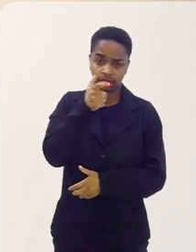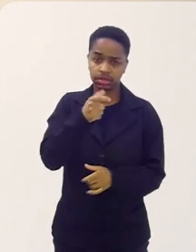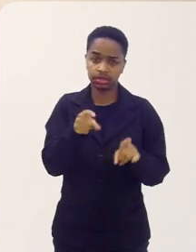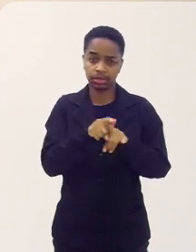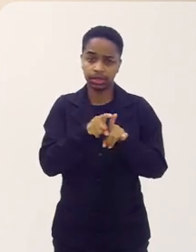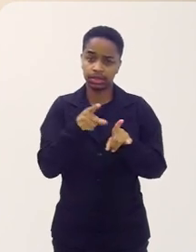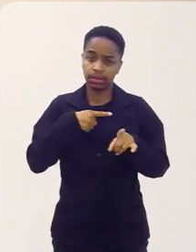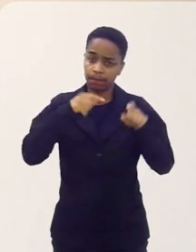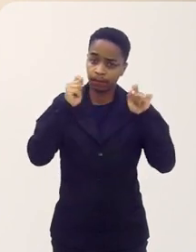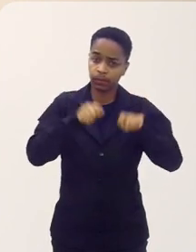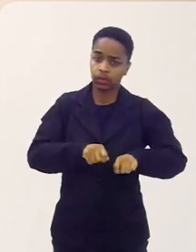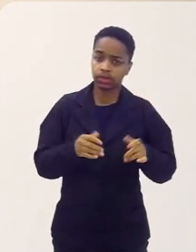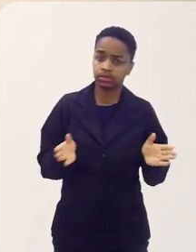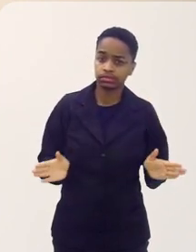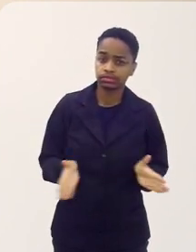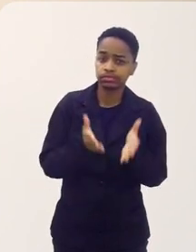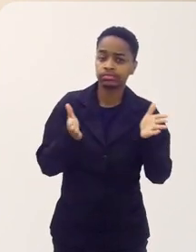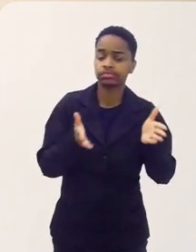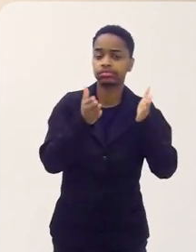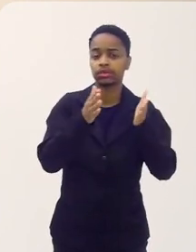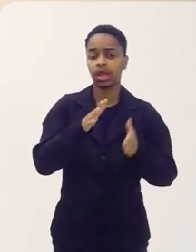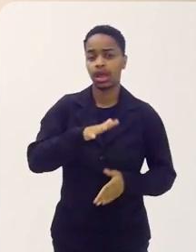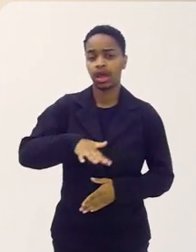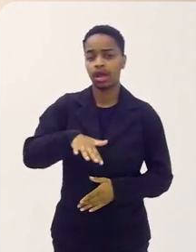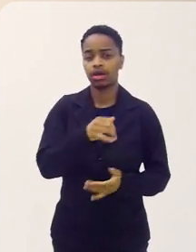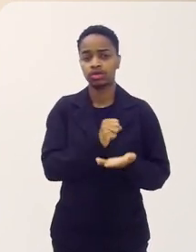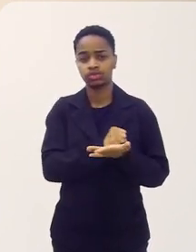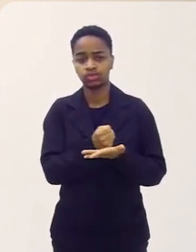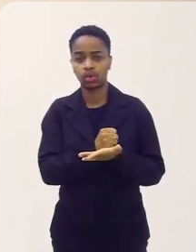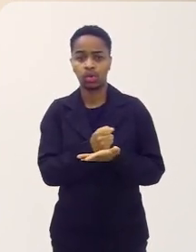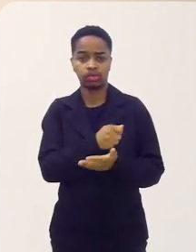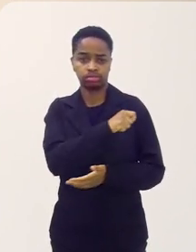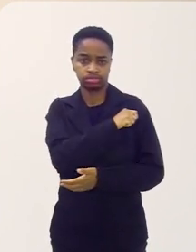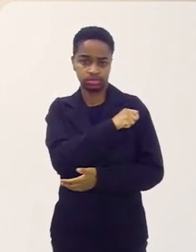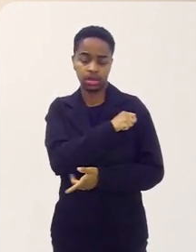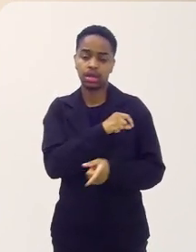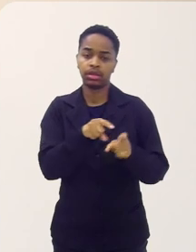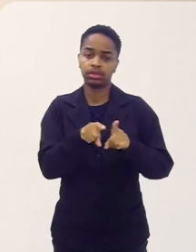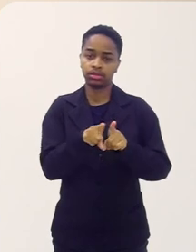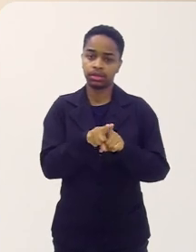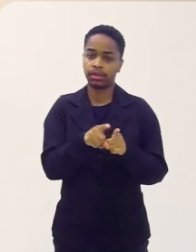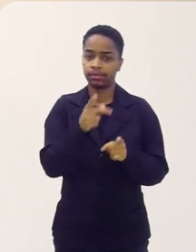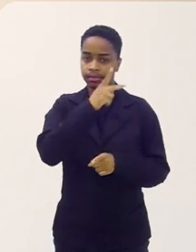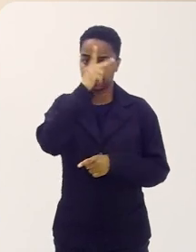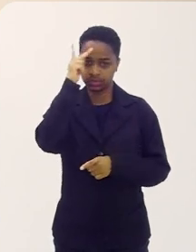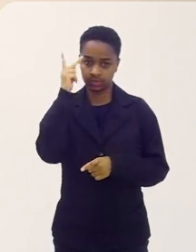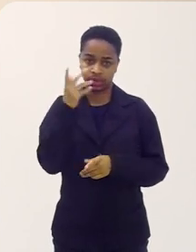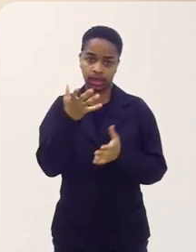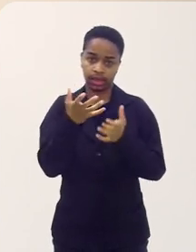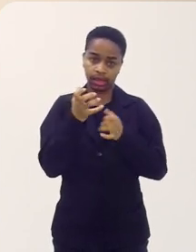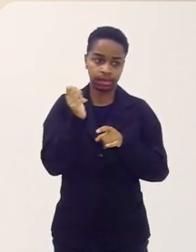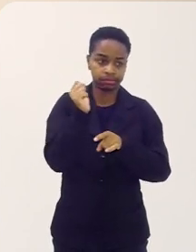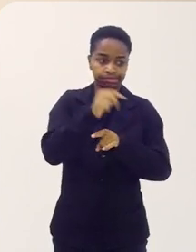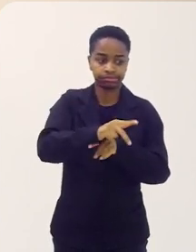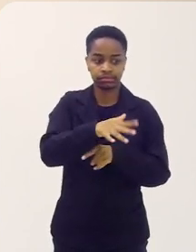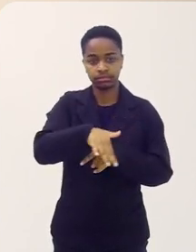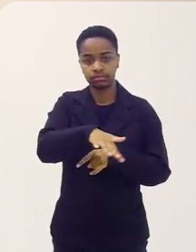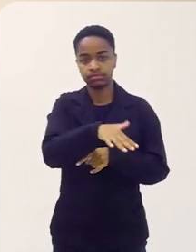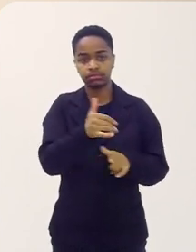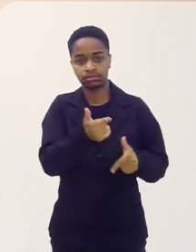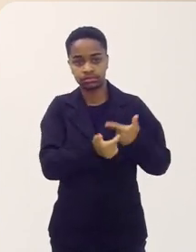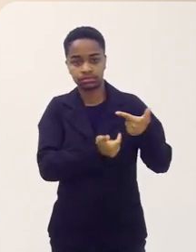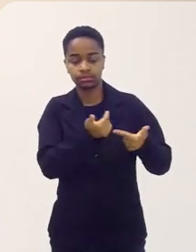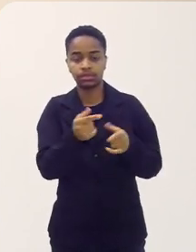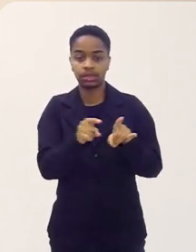e o potencial de fomentar a indústria aqui, tanto a parte de estudante como a parte de pessoas que querem entrar na indústria. Então,